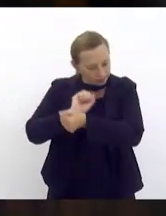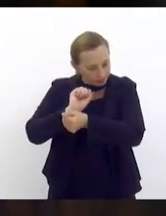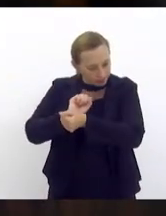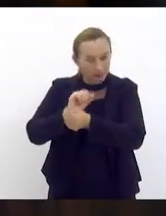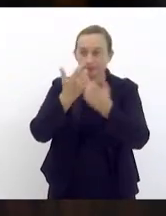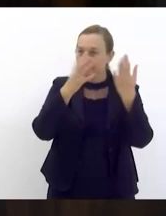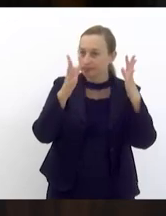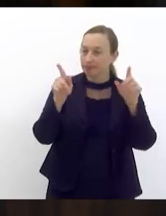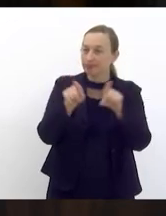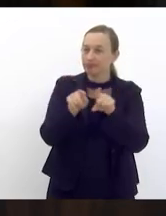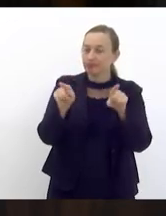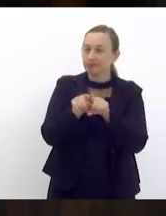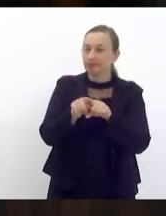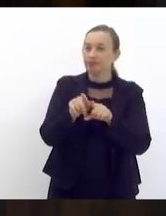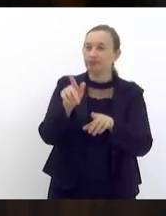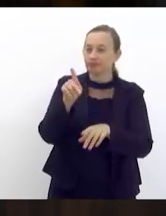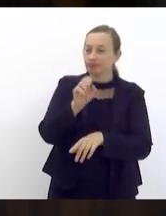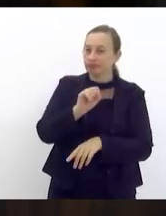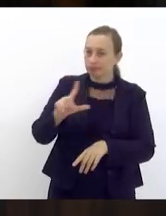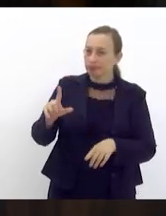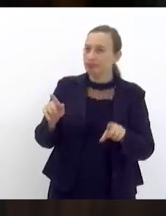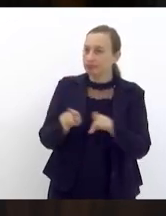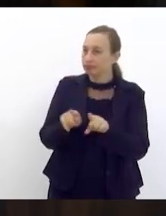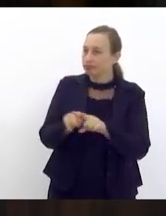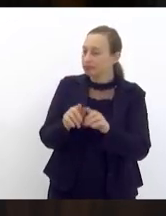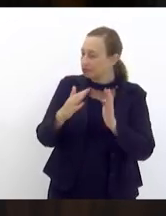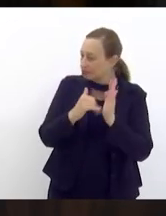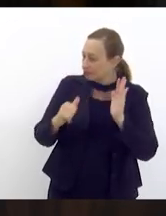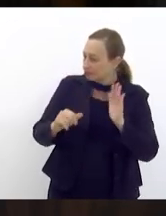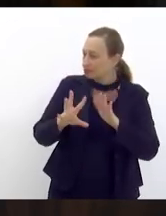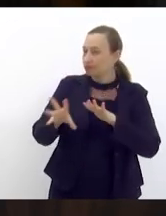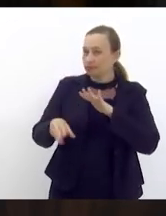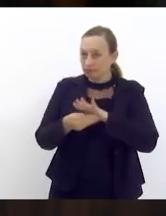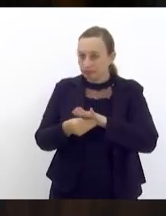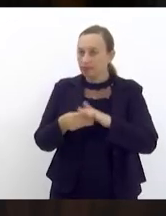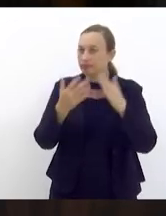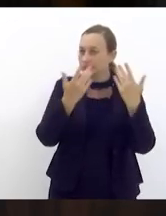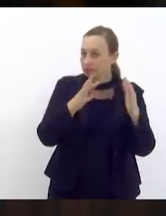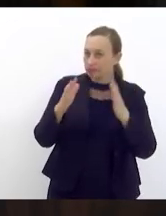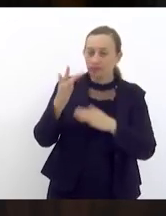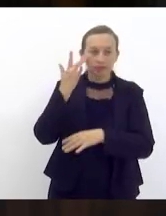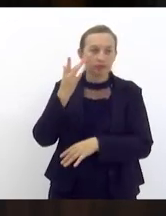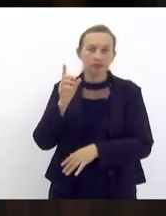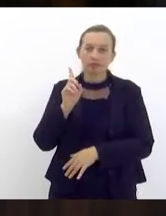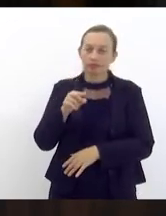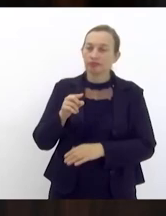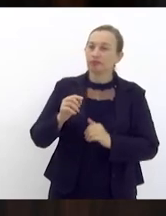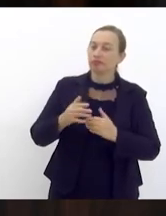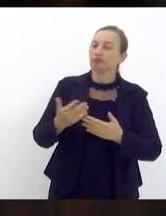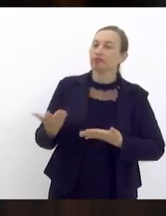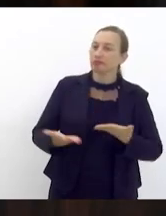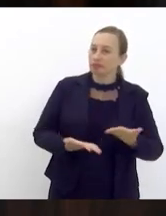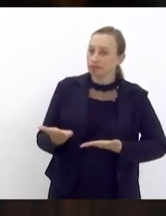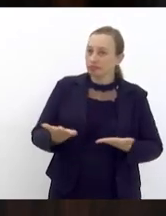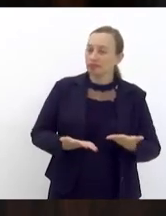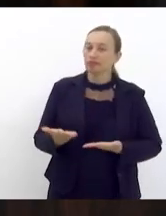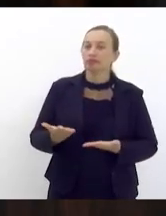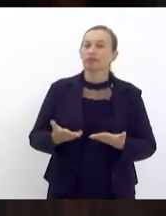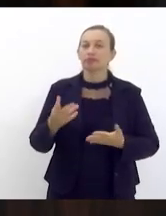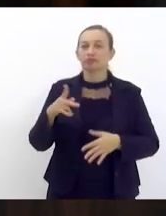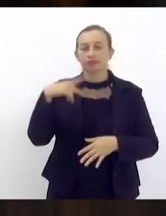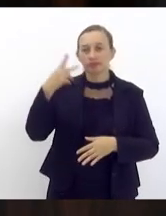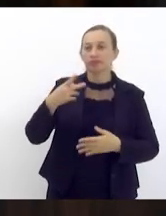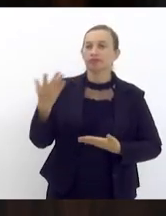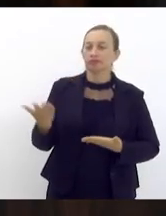parabéns também para o pessoal do PSOL por ter retirado a emenda parabéns eu acho que é isso que nós temos que servir o parlamento é para isso é para